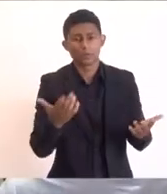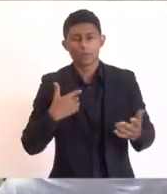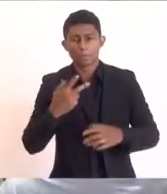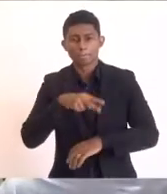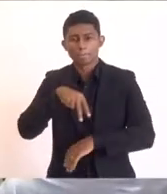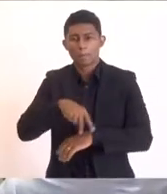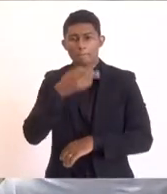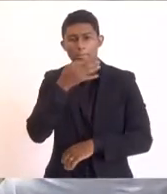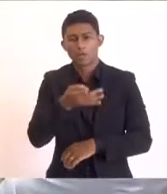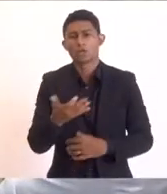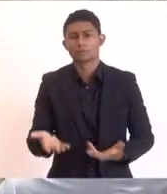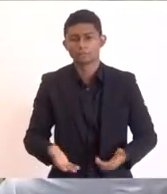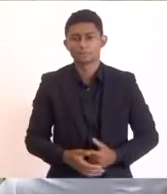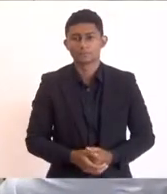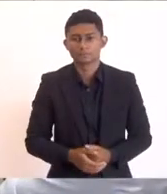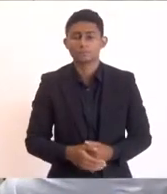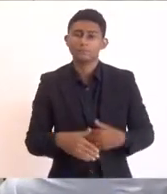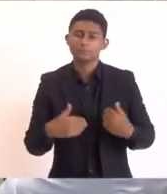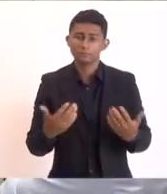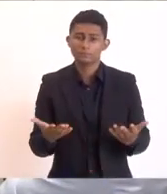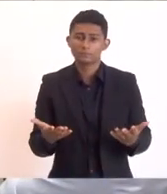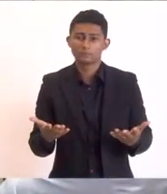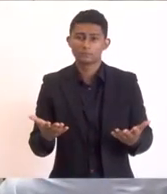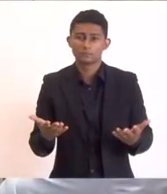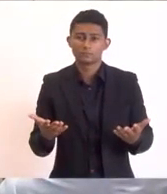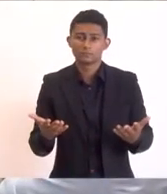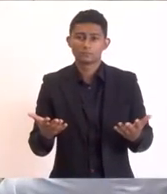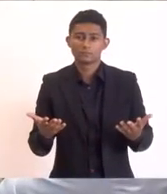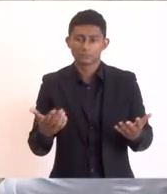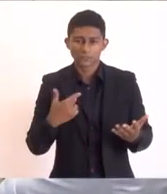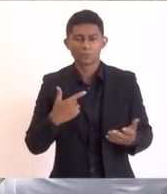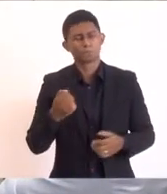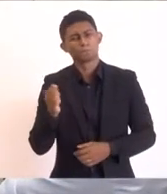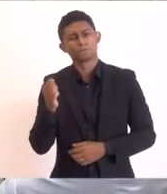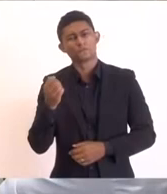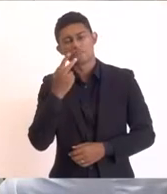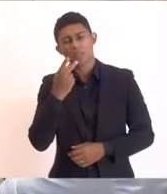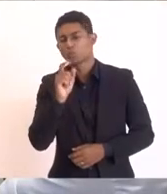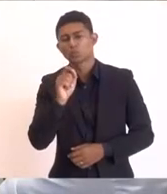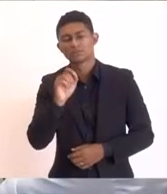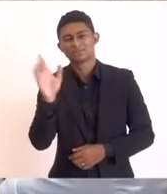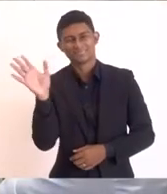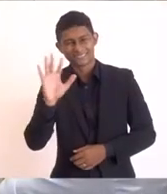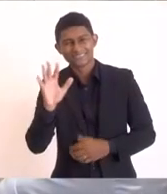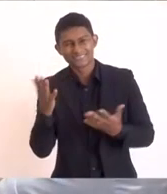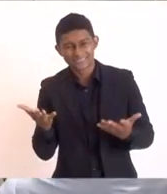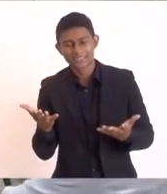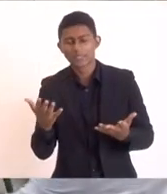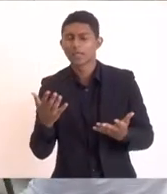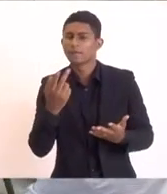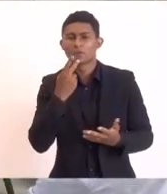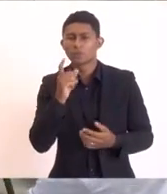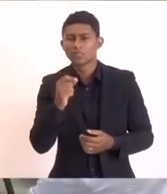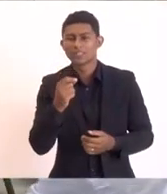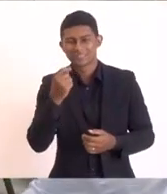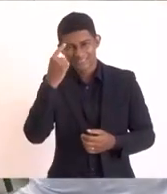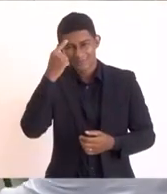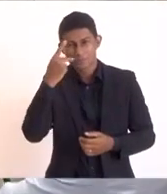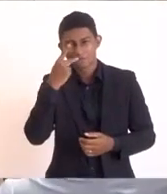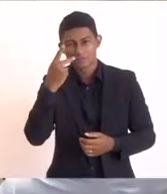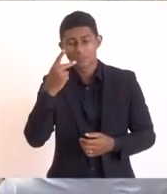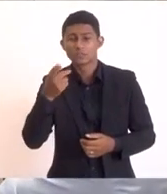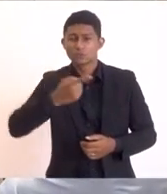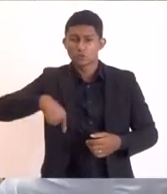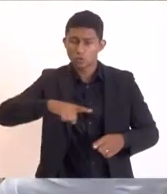isso. Então, quero agora me despedir e dizer, presidente, que foi como eu falei, nós somos